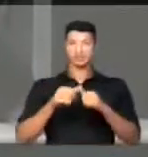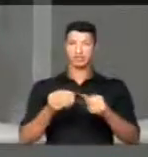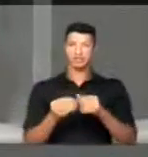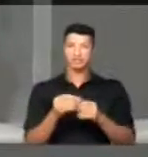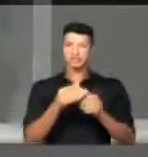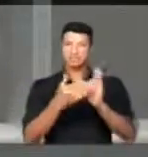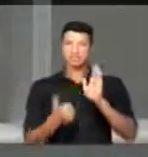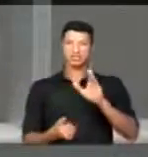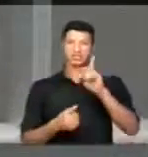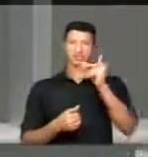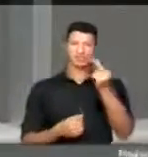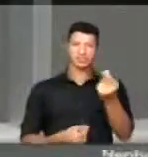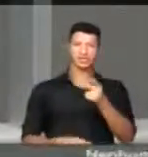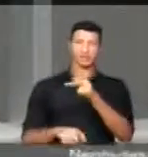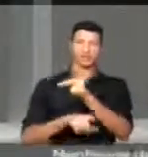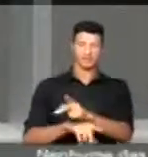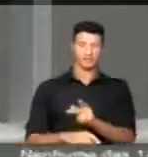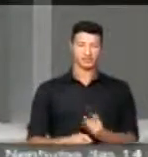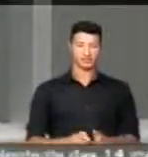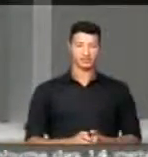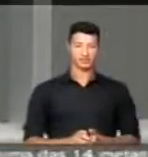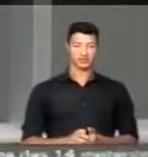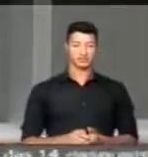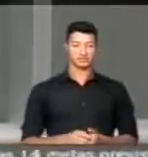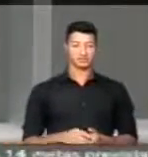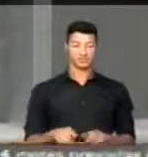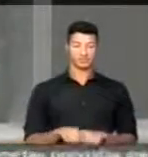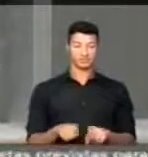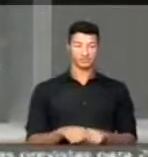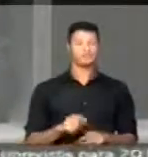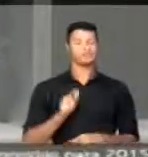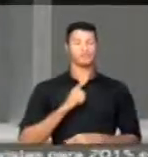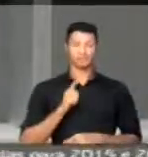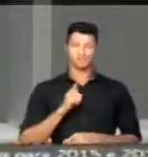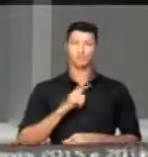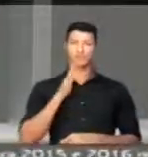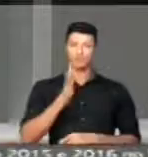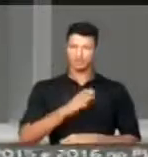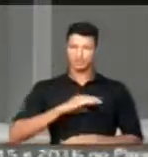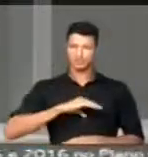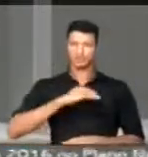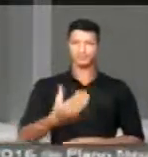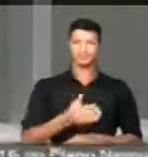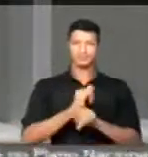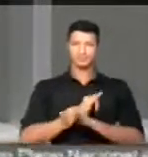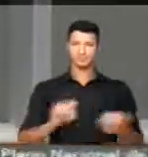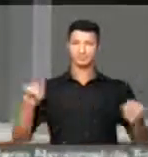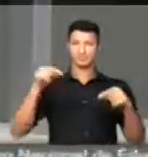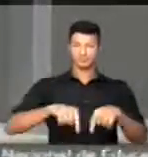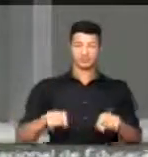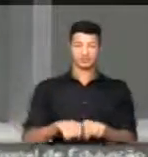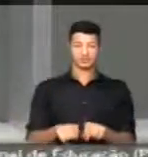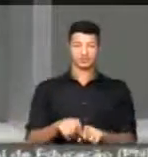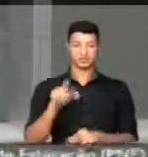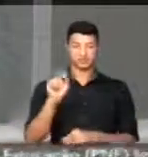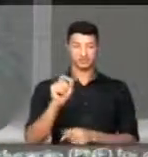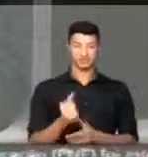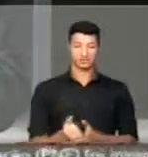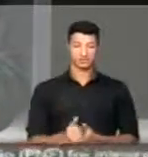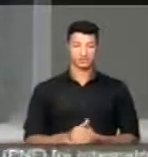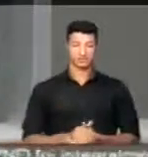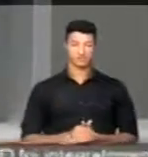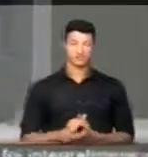tirando dinheiro da Previdência. E tem-se a coragem de dizer aqui que